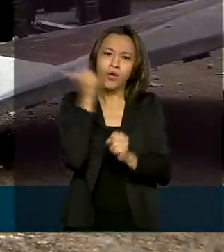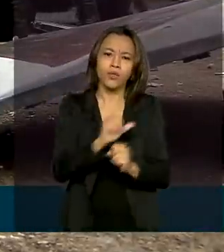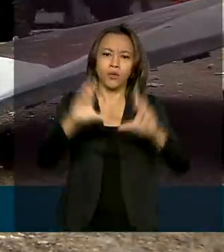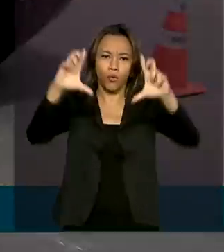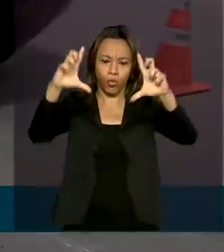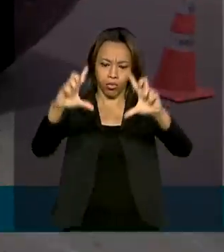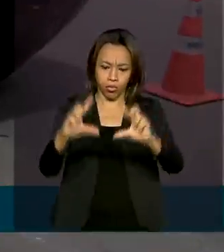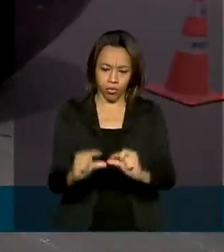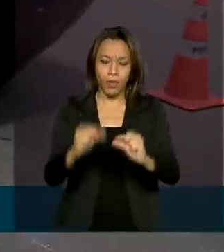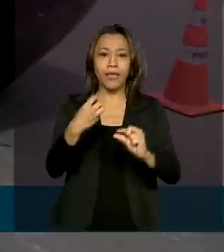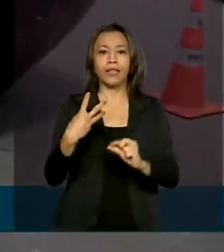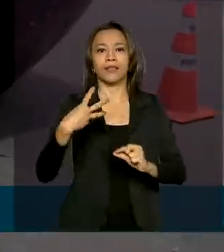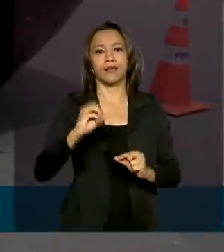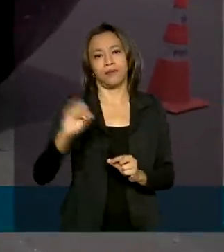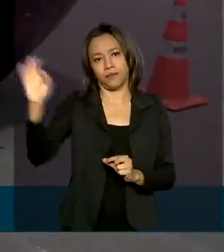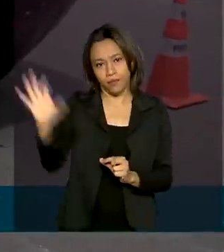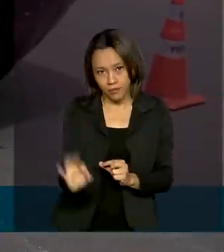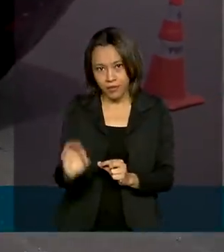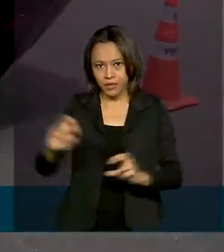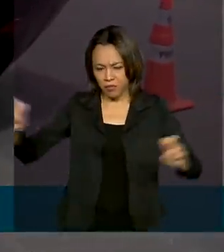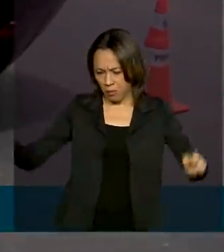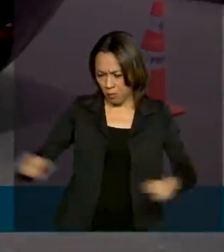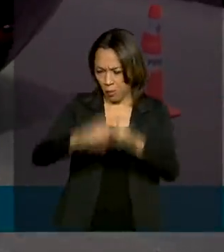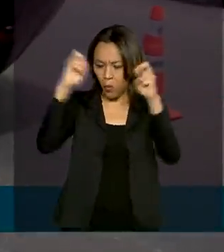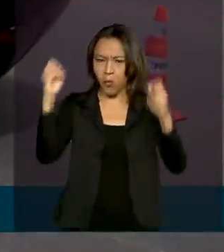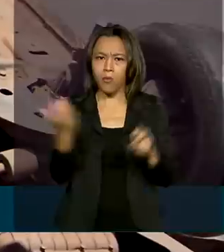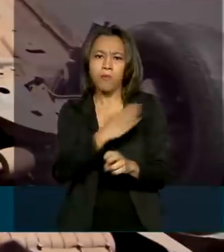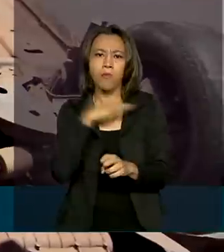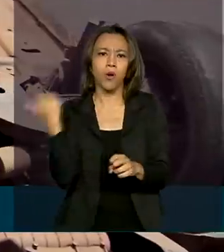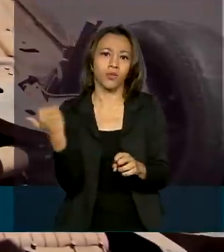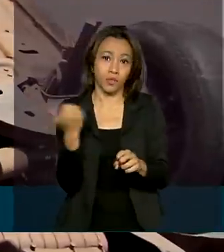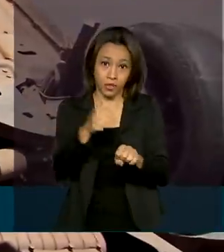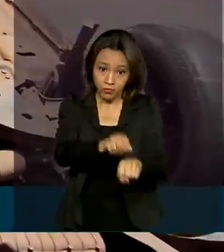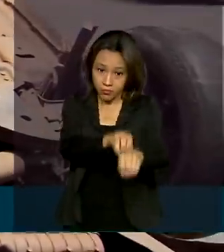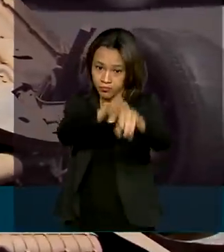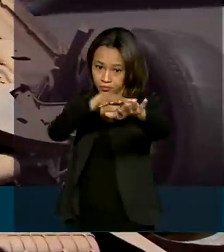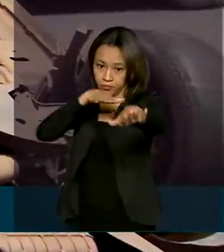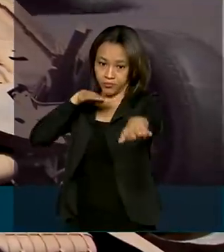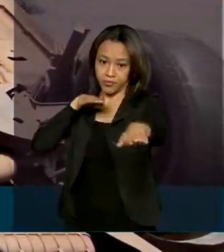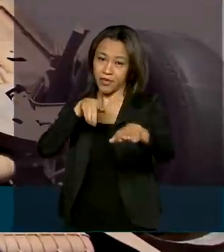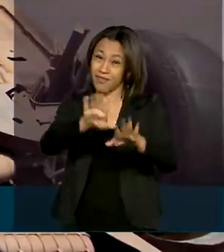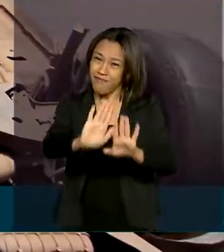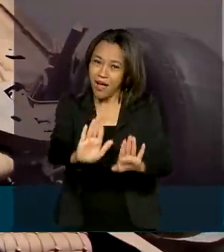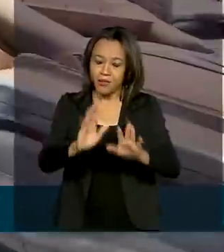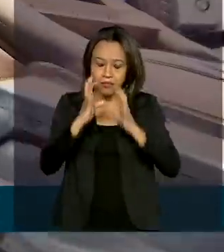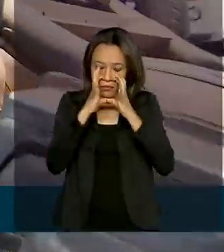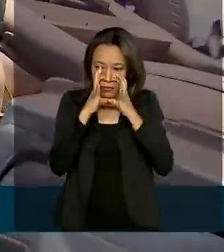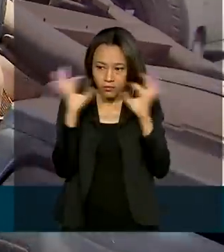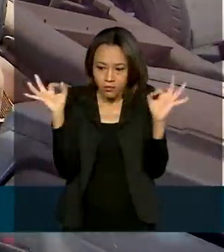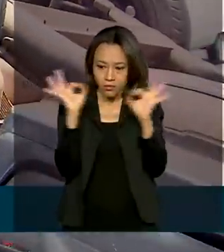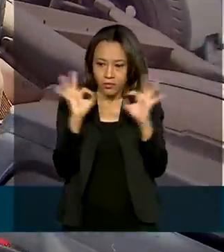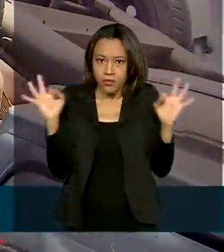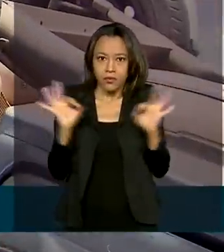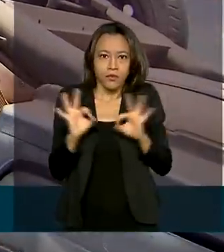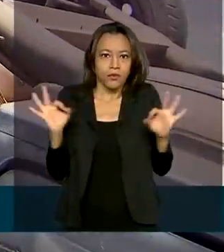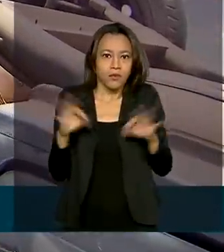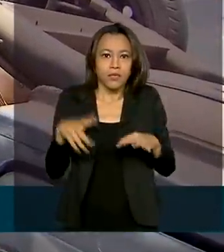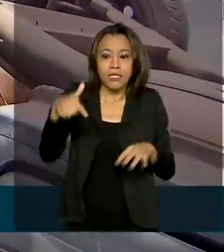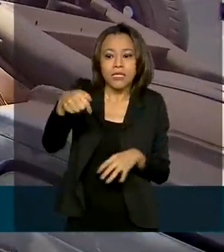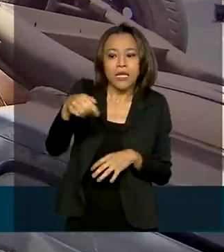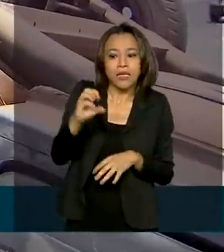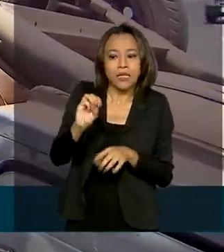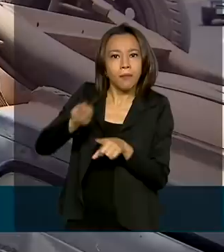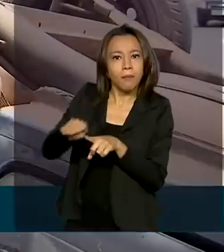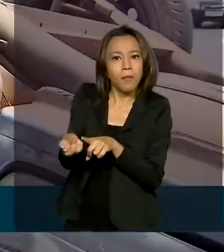% os casos de acidentes e mortes no trânsito. Mas os números ainda impressionam. São 70 milhões